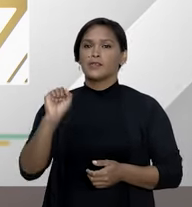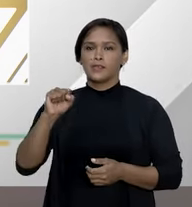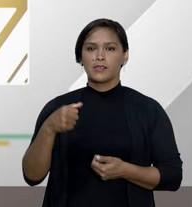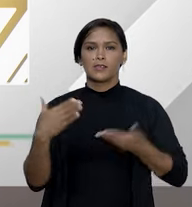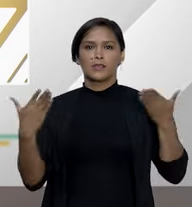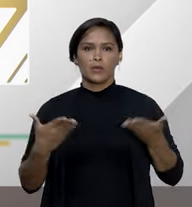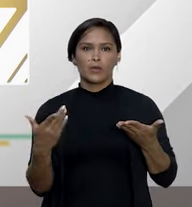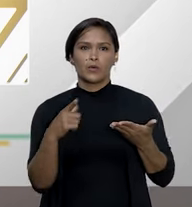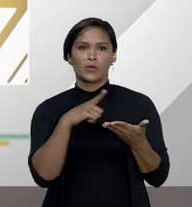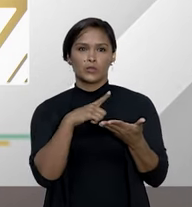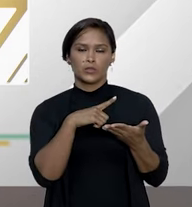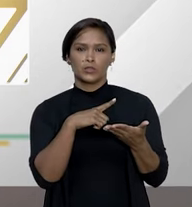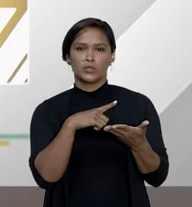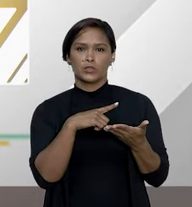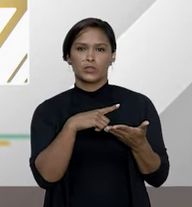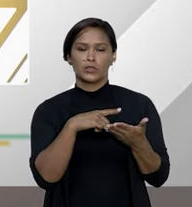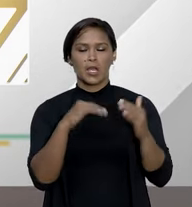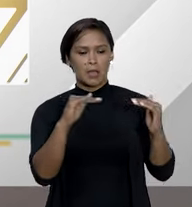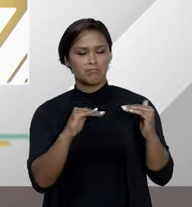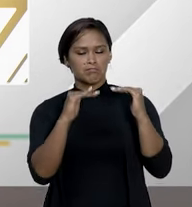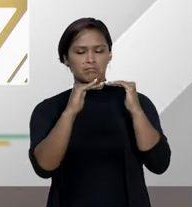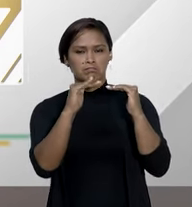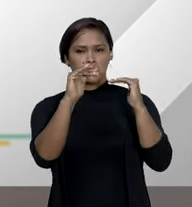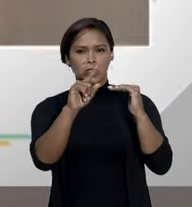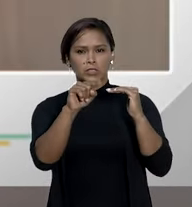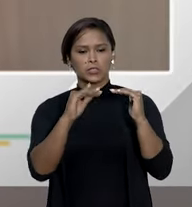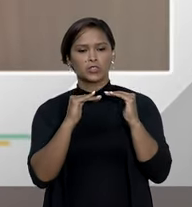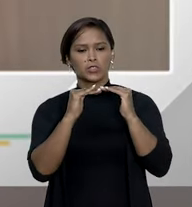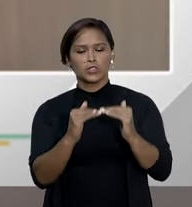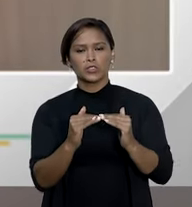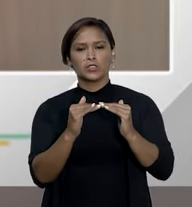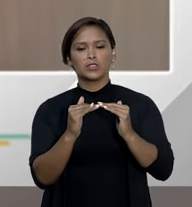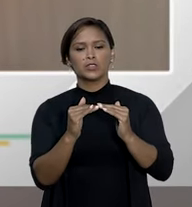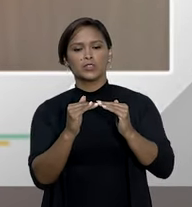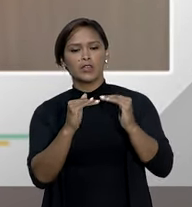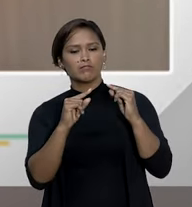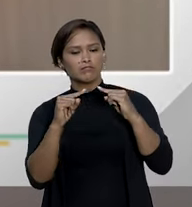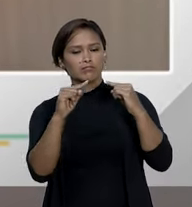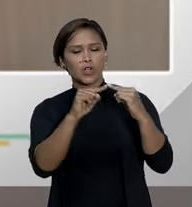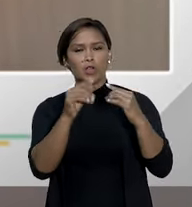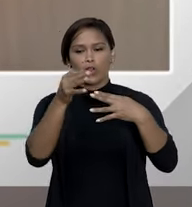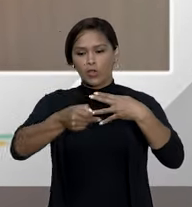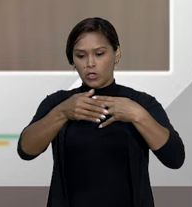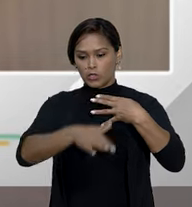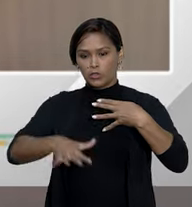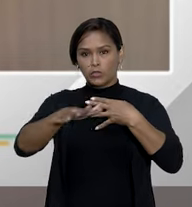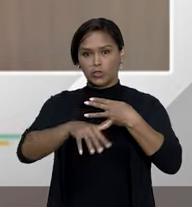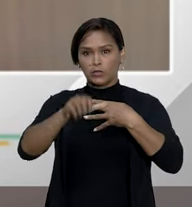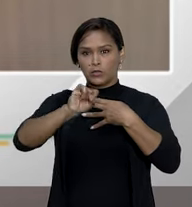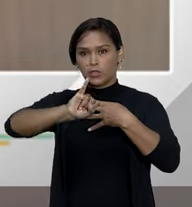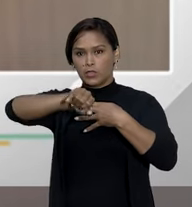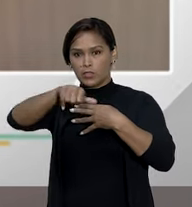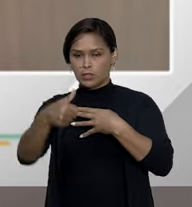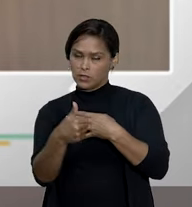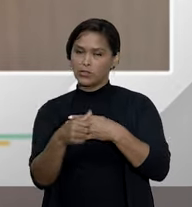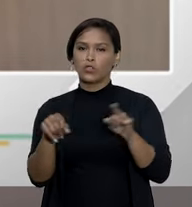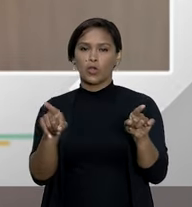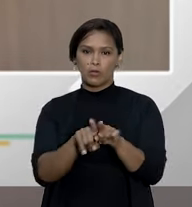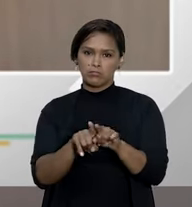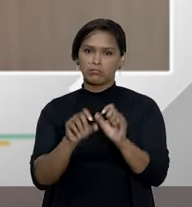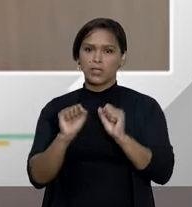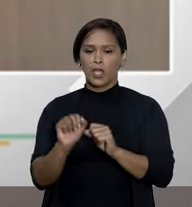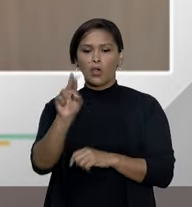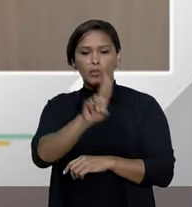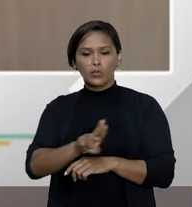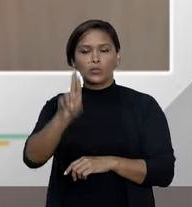temos é é mantido essa sintonia com a jurisprudência emanada do superior tribunal